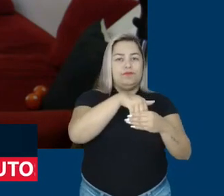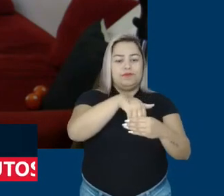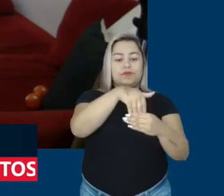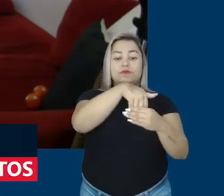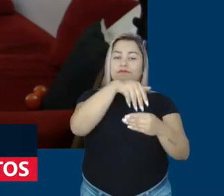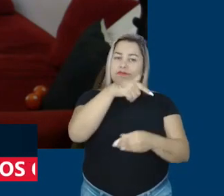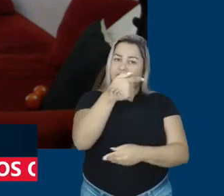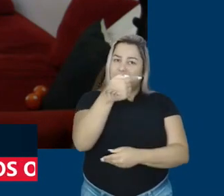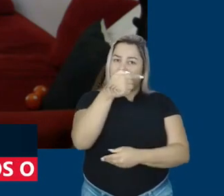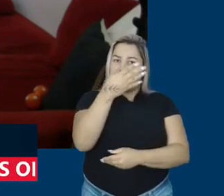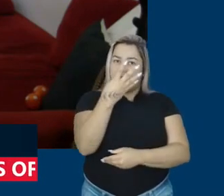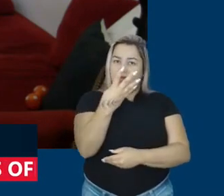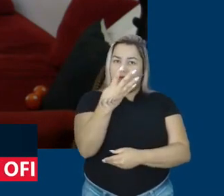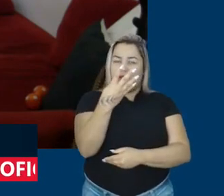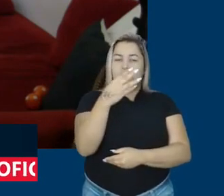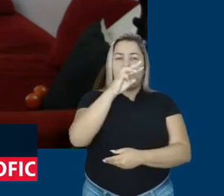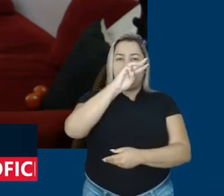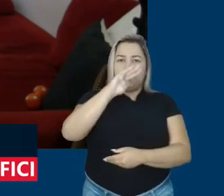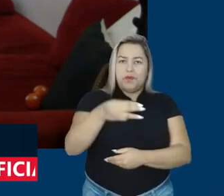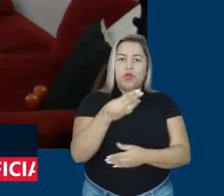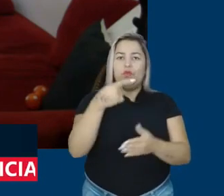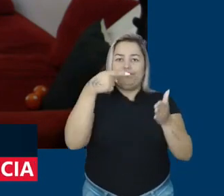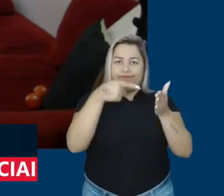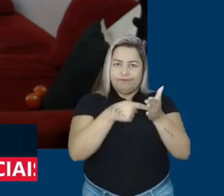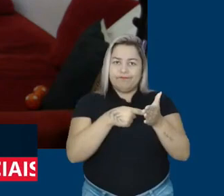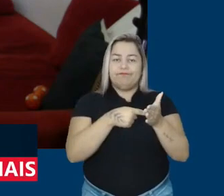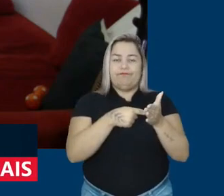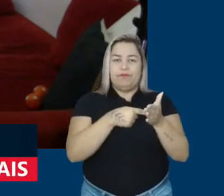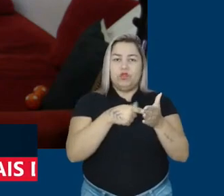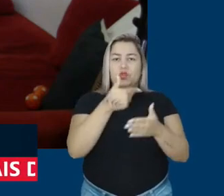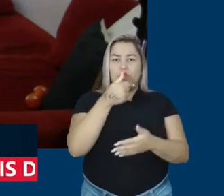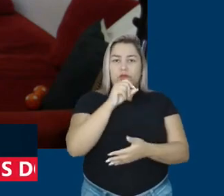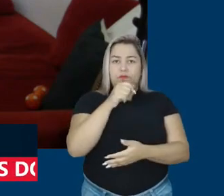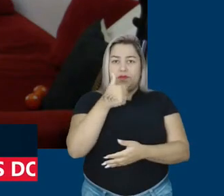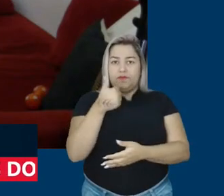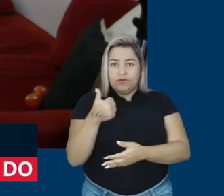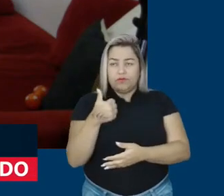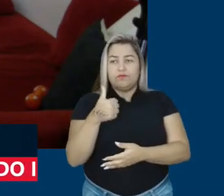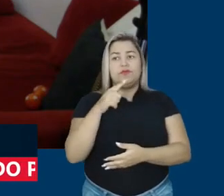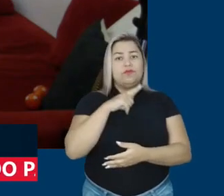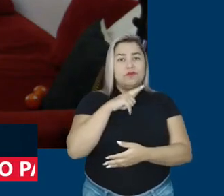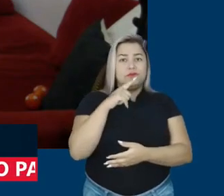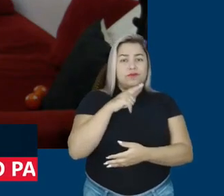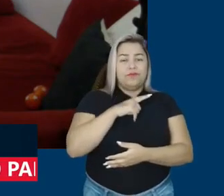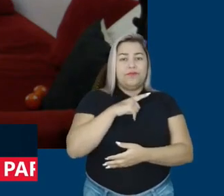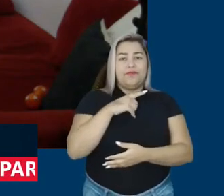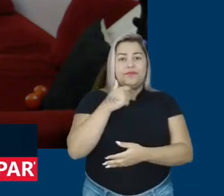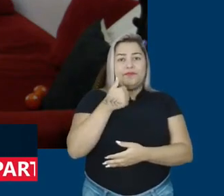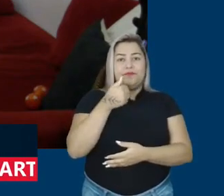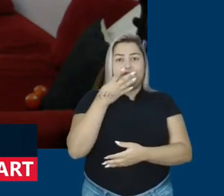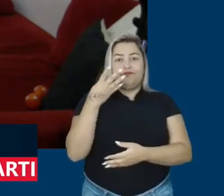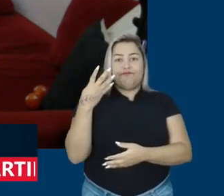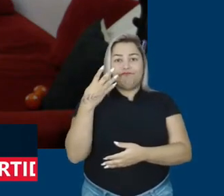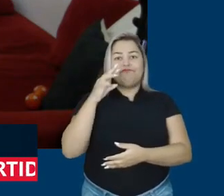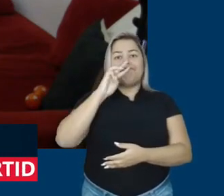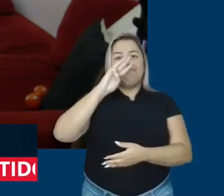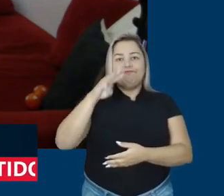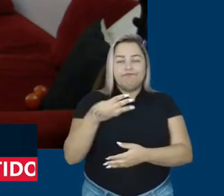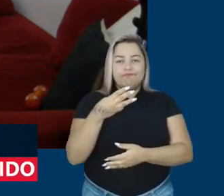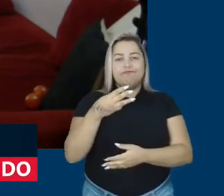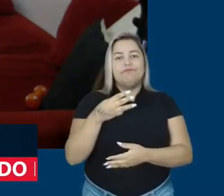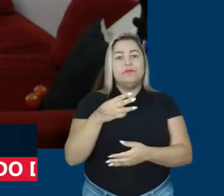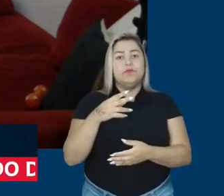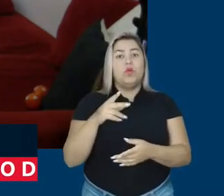do que 74 mil denúncias. Em 2021, esse número tinha sido de 44 mil alertas.